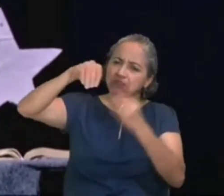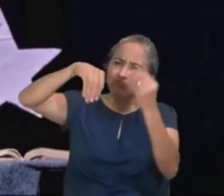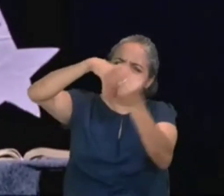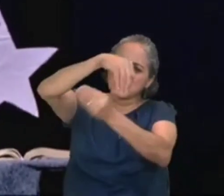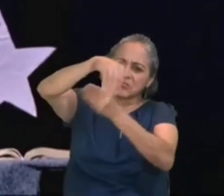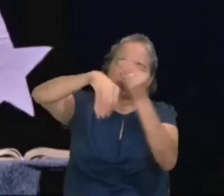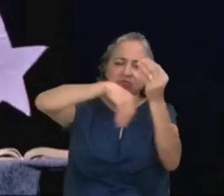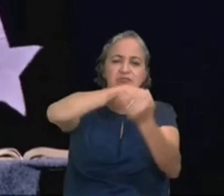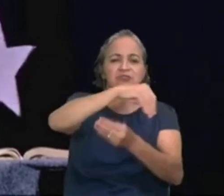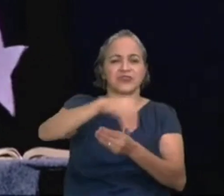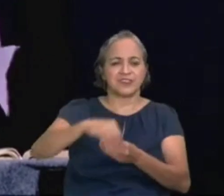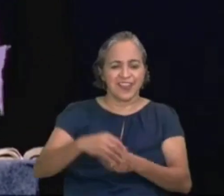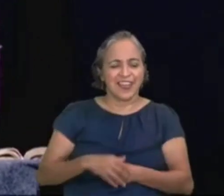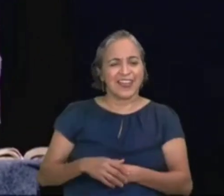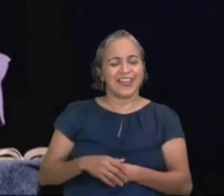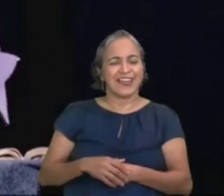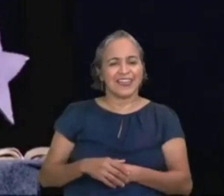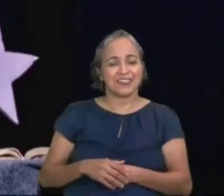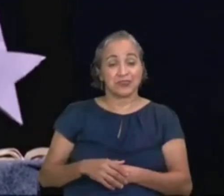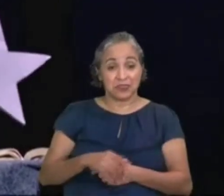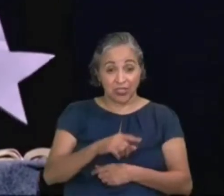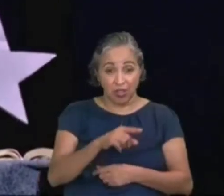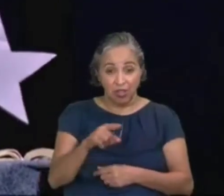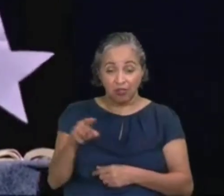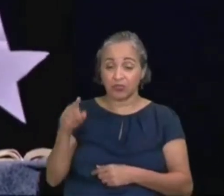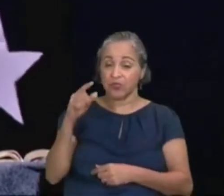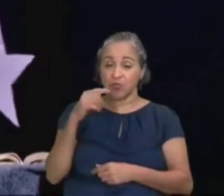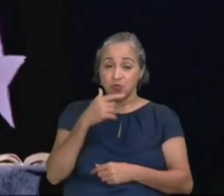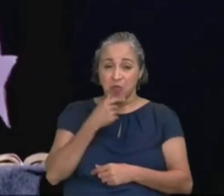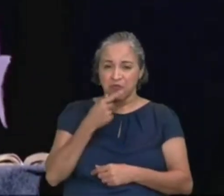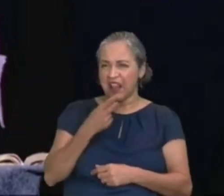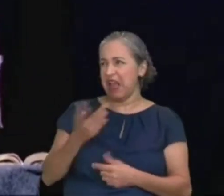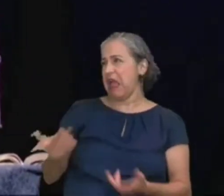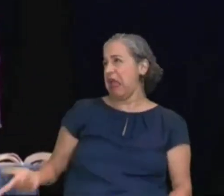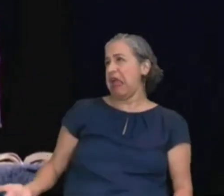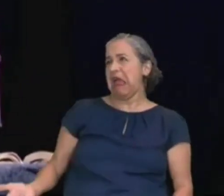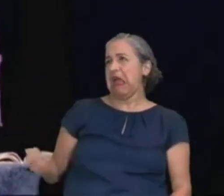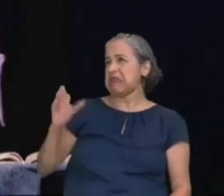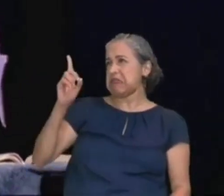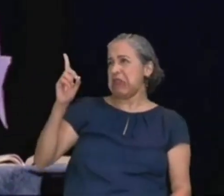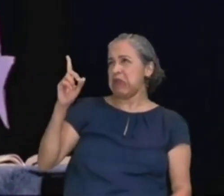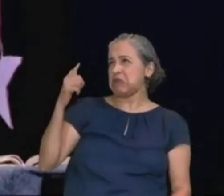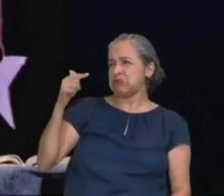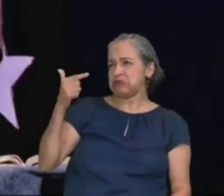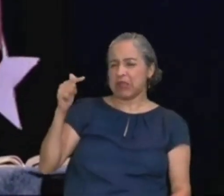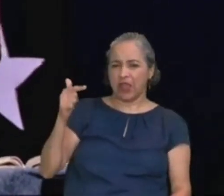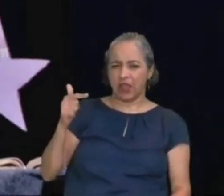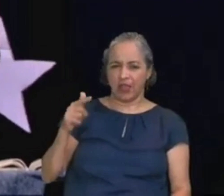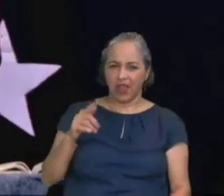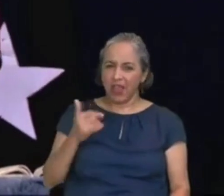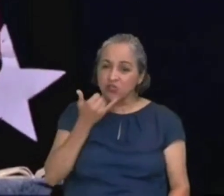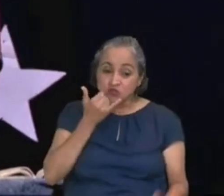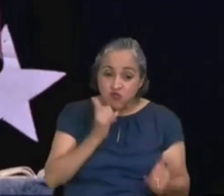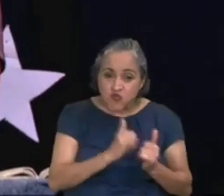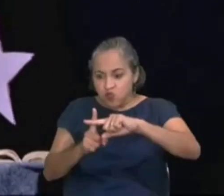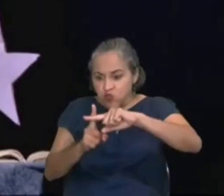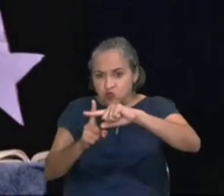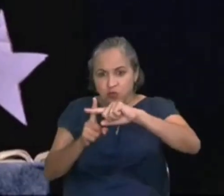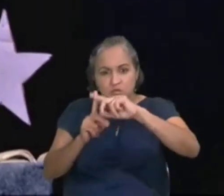de forma que tais homens, são indesculpáveis, Deus deixou os sinais,